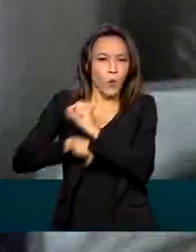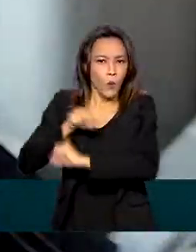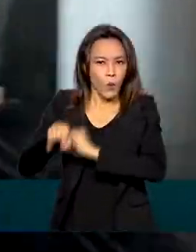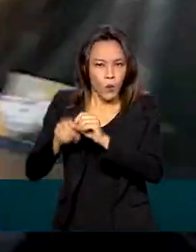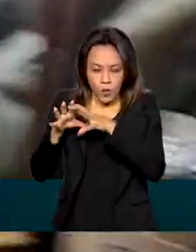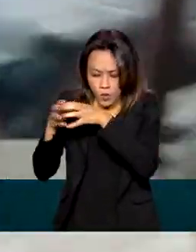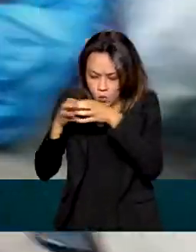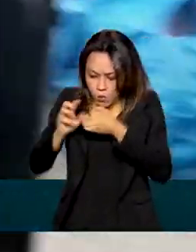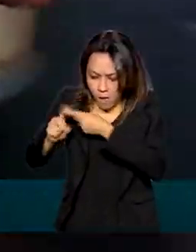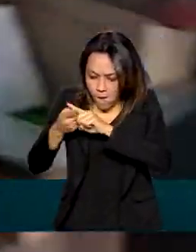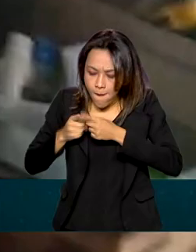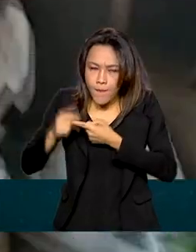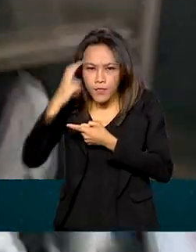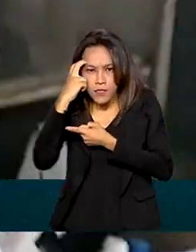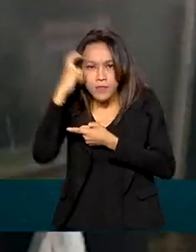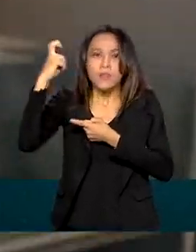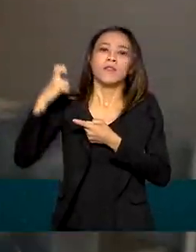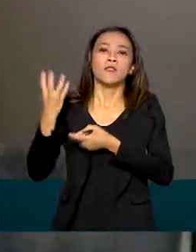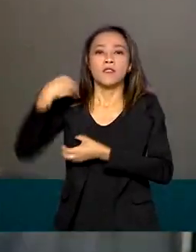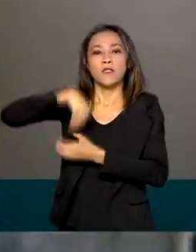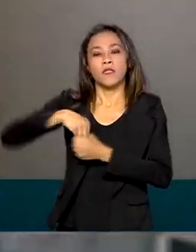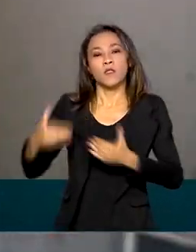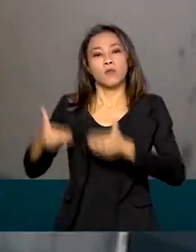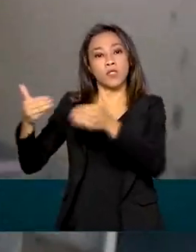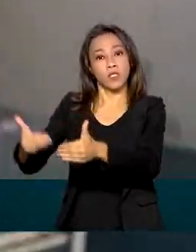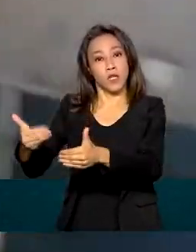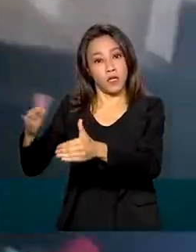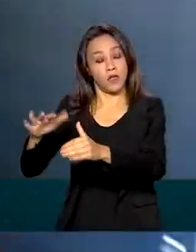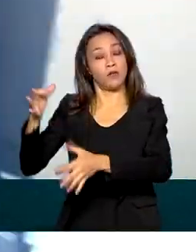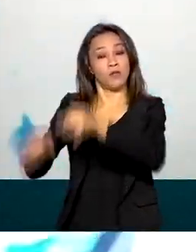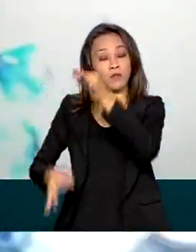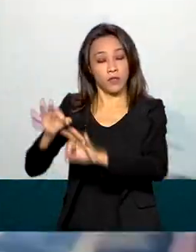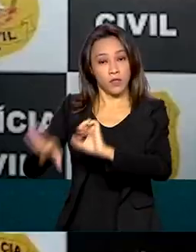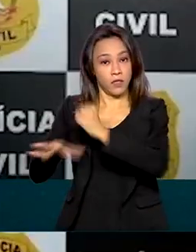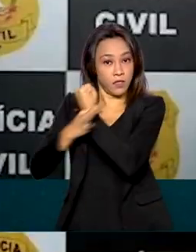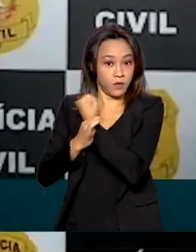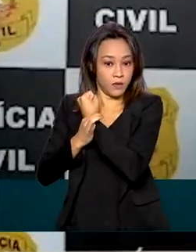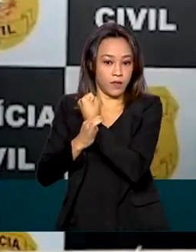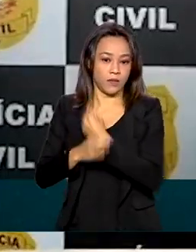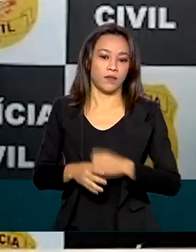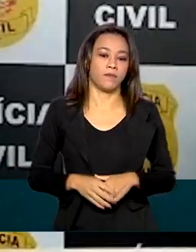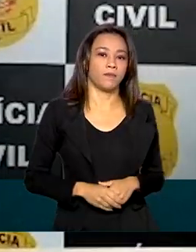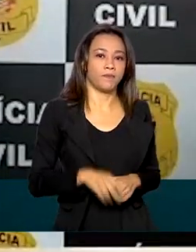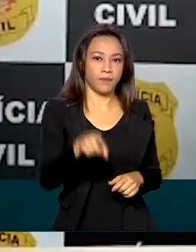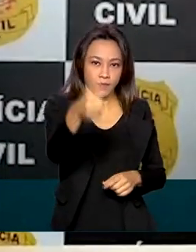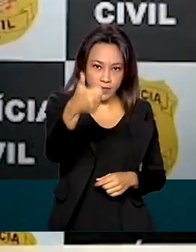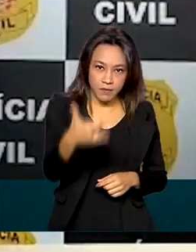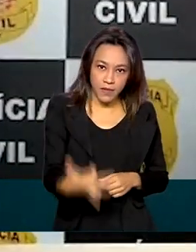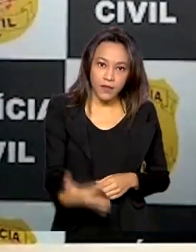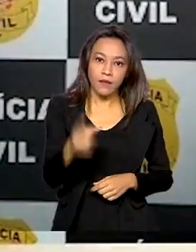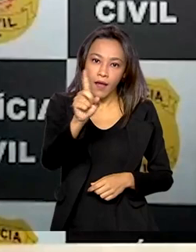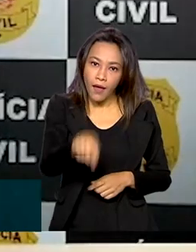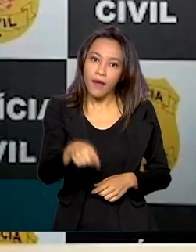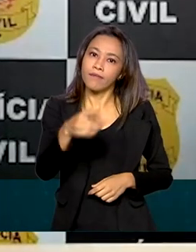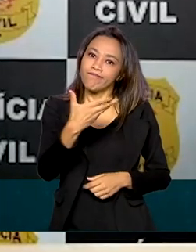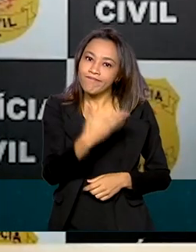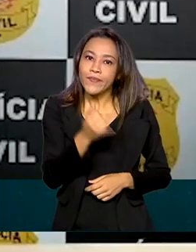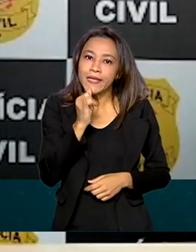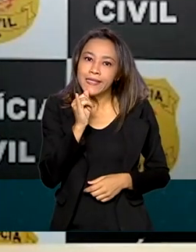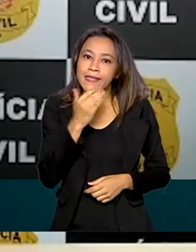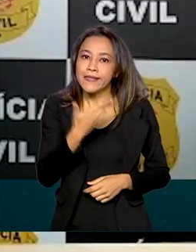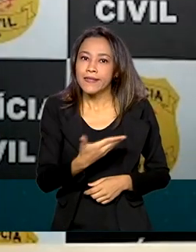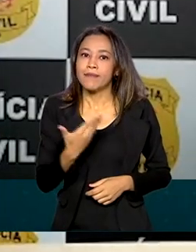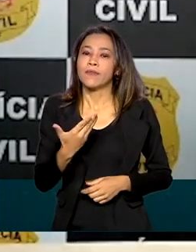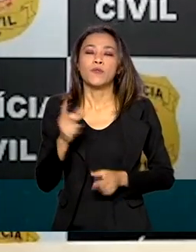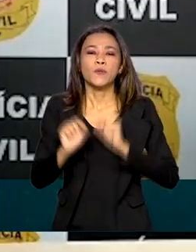Cibernética do Ministério da Justiça e Segurança Pública. Trata-se, portanto, de um exemplo de cooperação